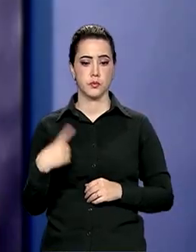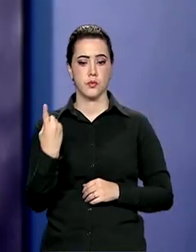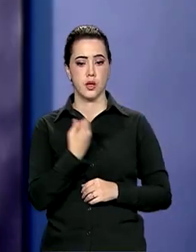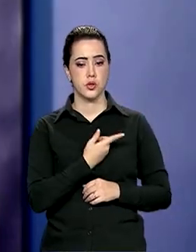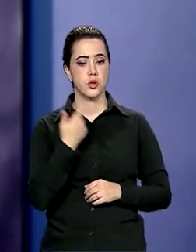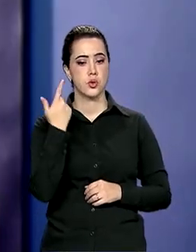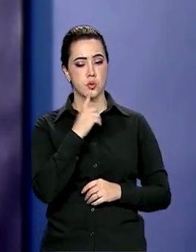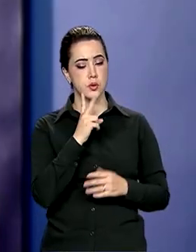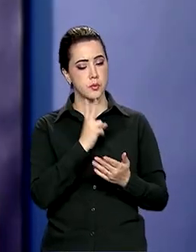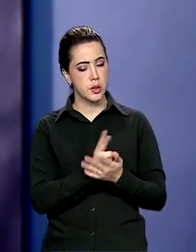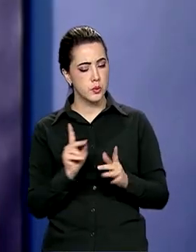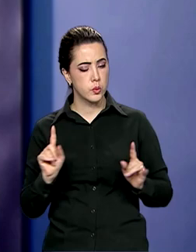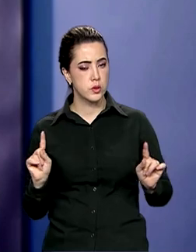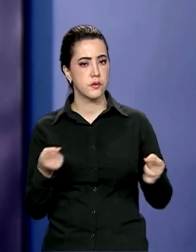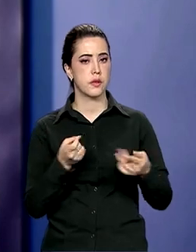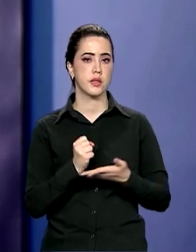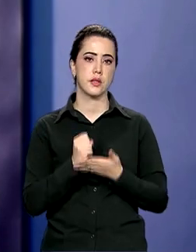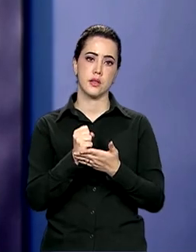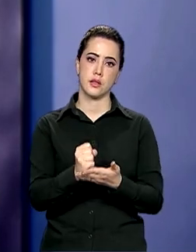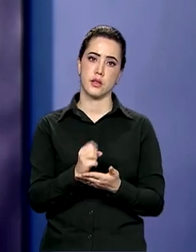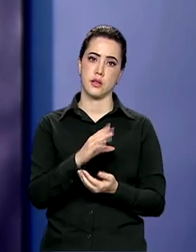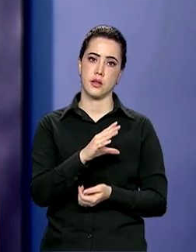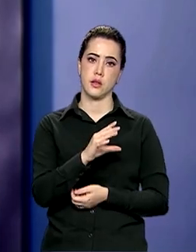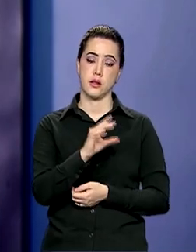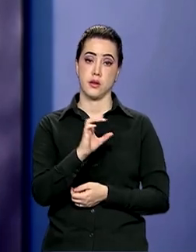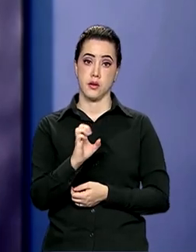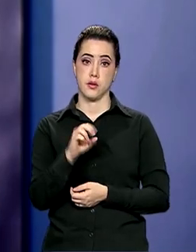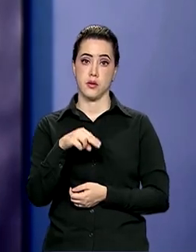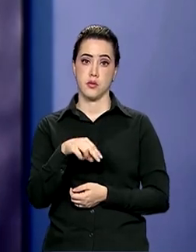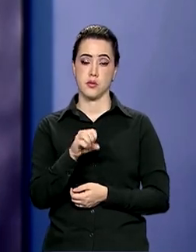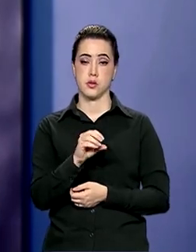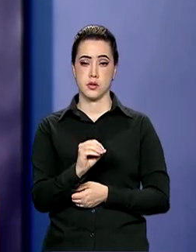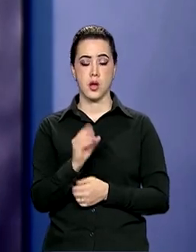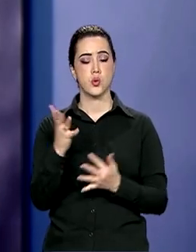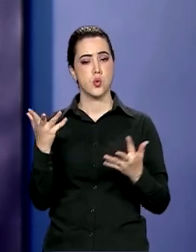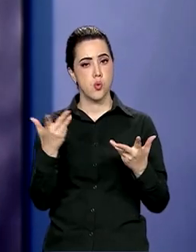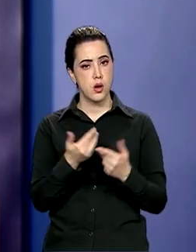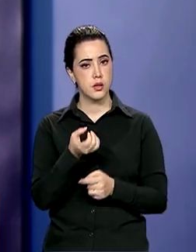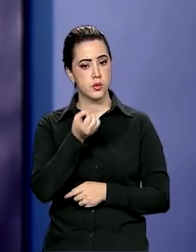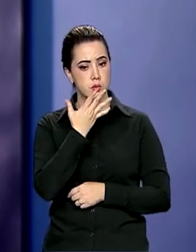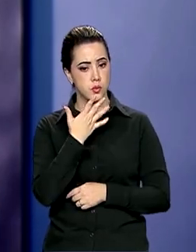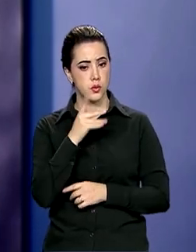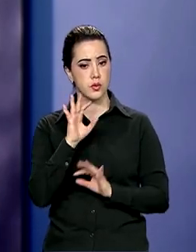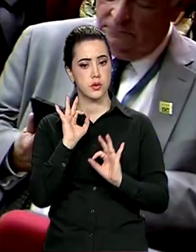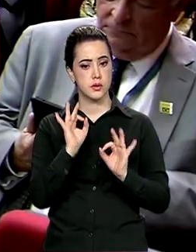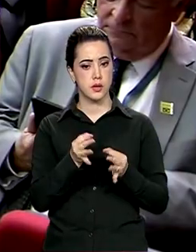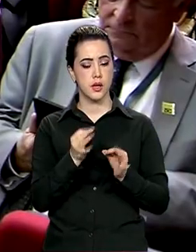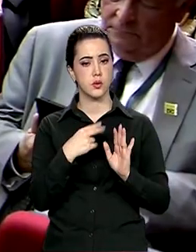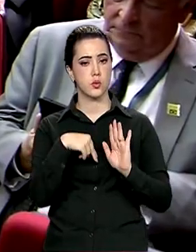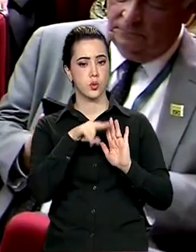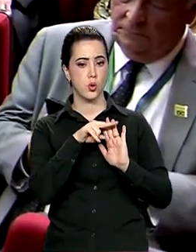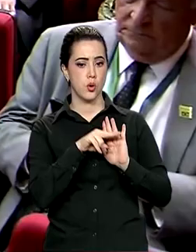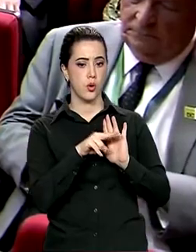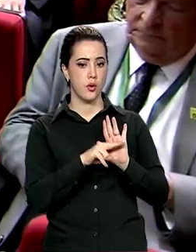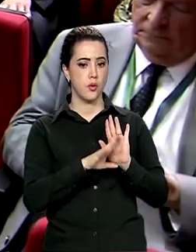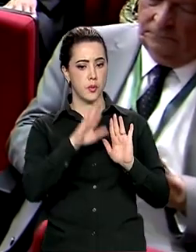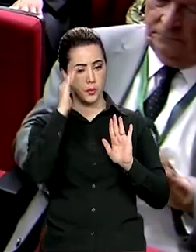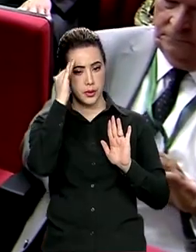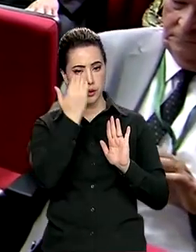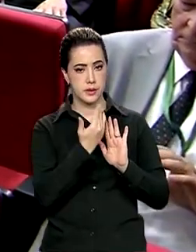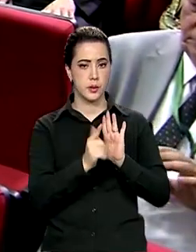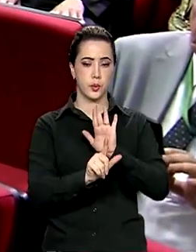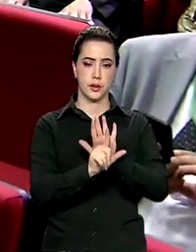apesar dos desafios, entregar o Censo. E entregamos o Censo com qualidade comprovada e feito rigorosamente dentro da lei.